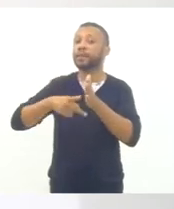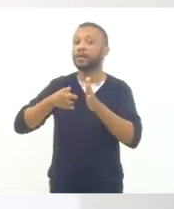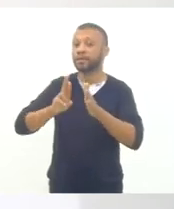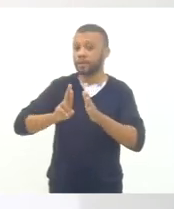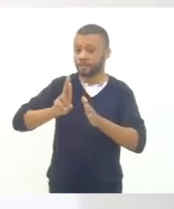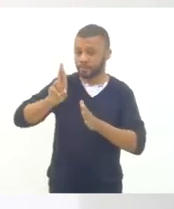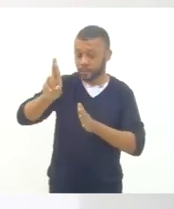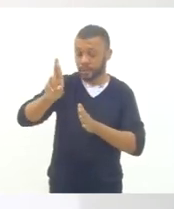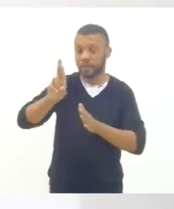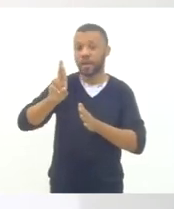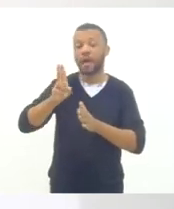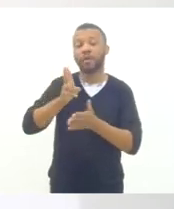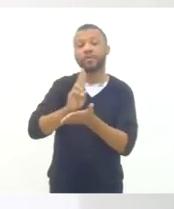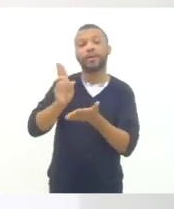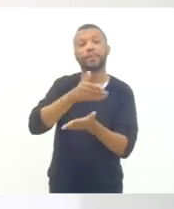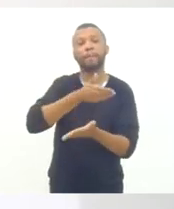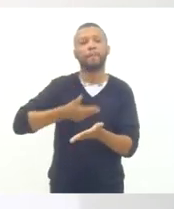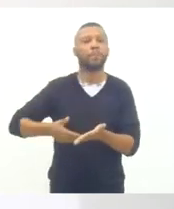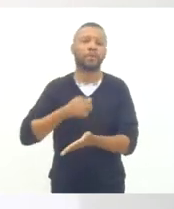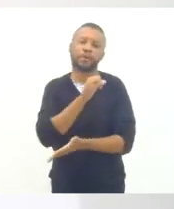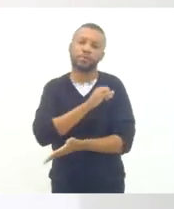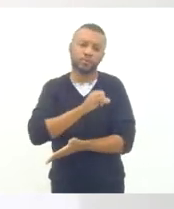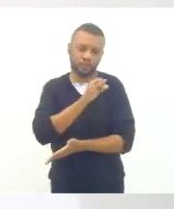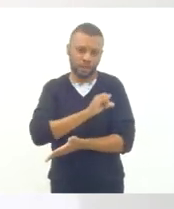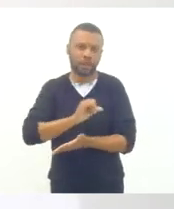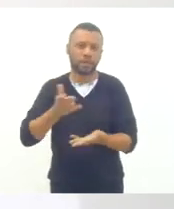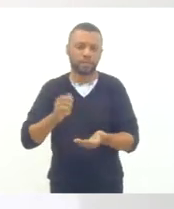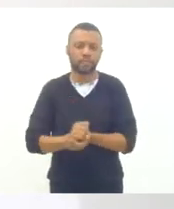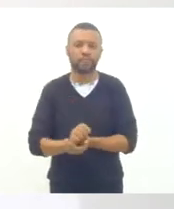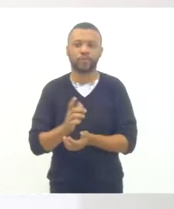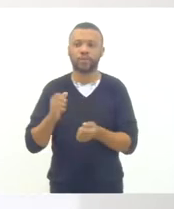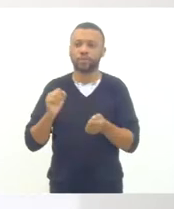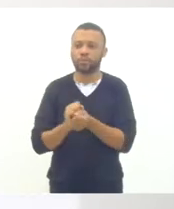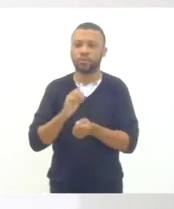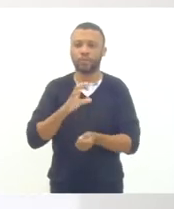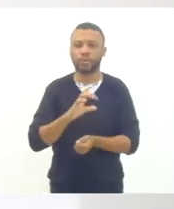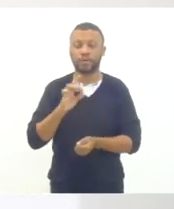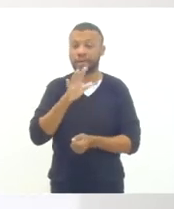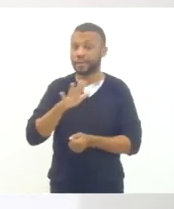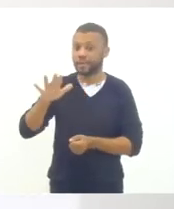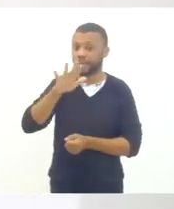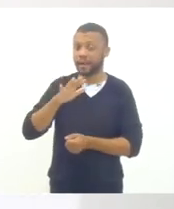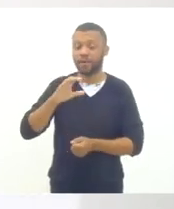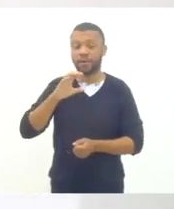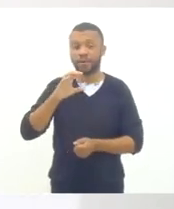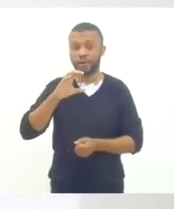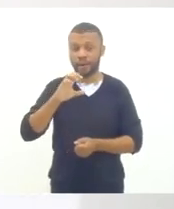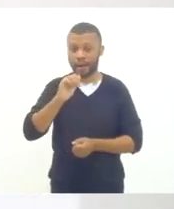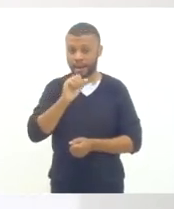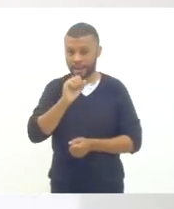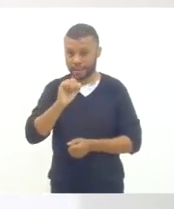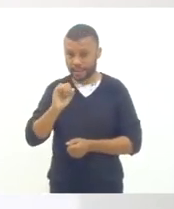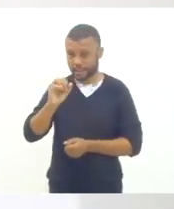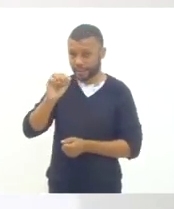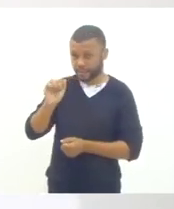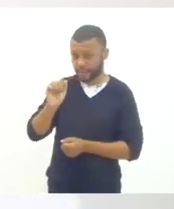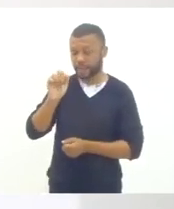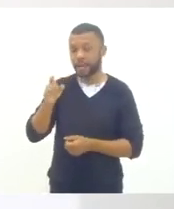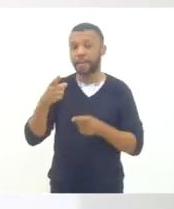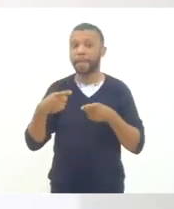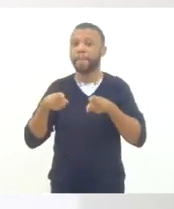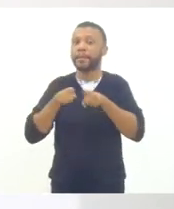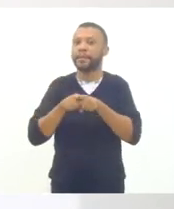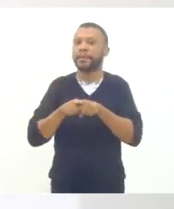o ERG, o ENF e o ESO. Estou aqui acompanhada da minha coordenadora-geral, Cássia, que é minha parceira nessa luta no Cinto Perdi,